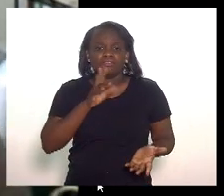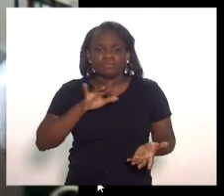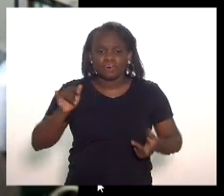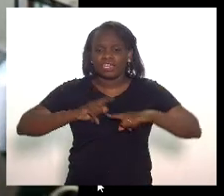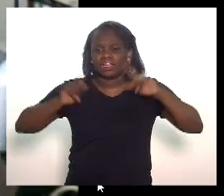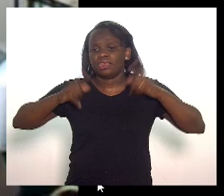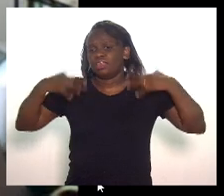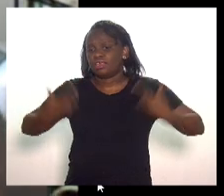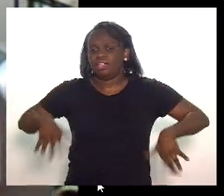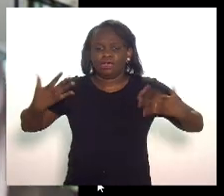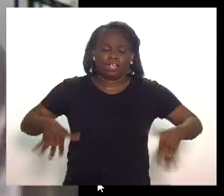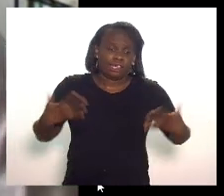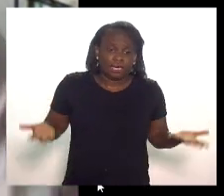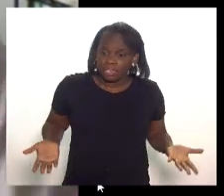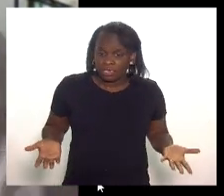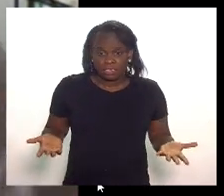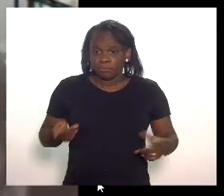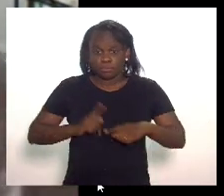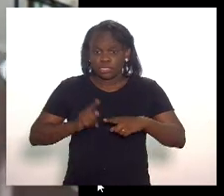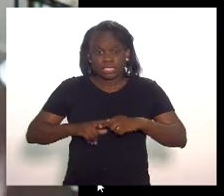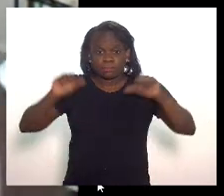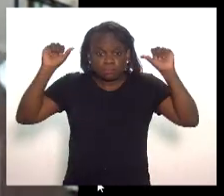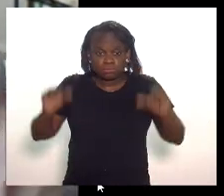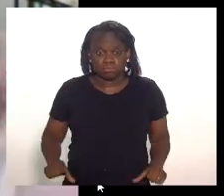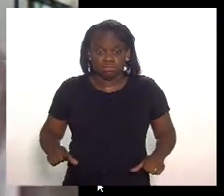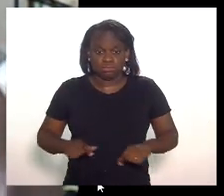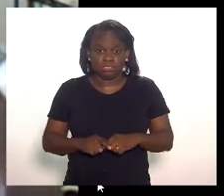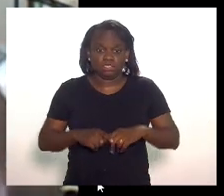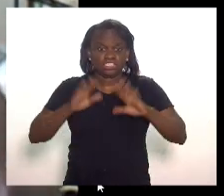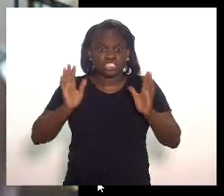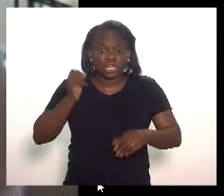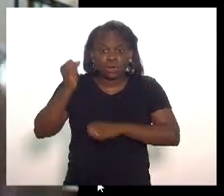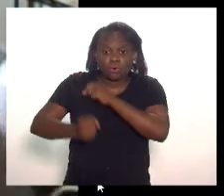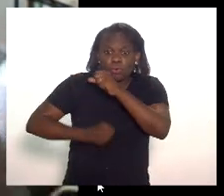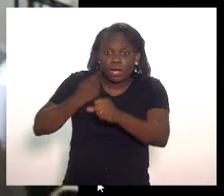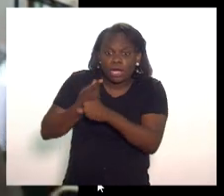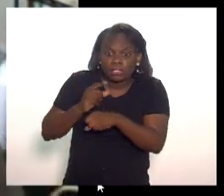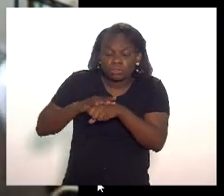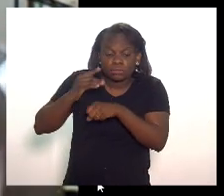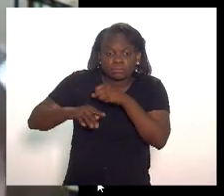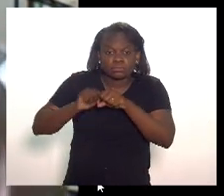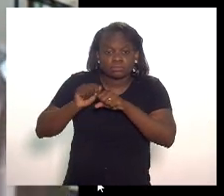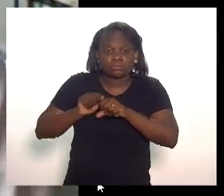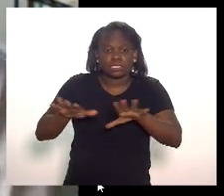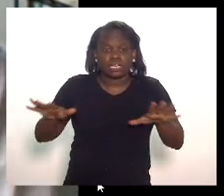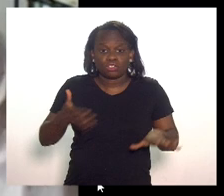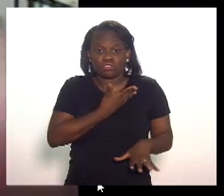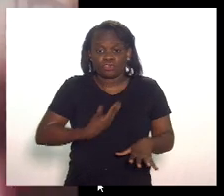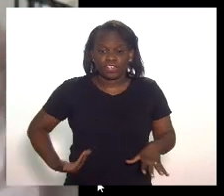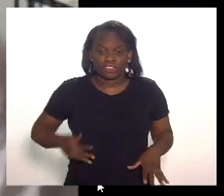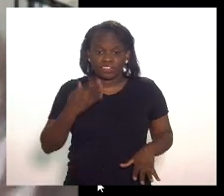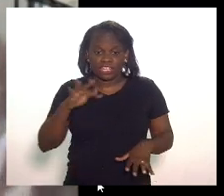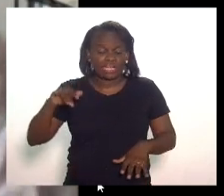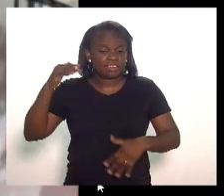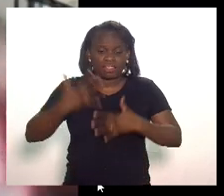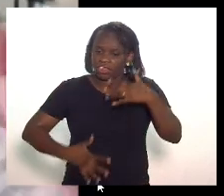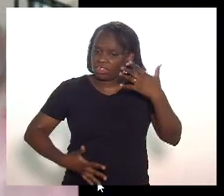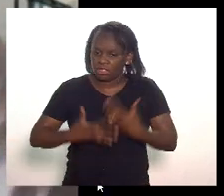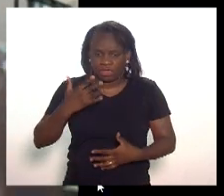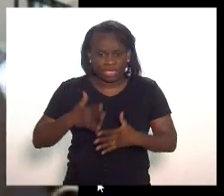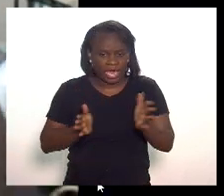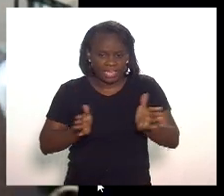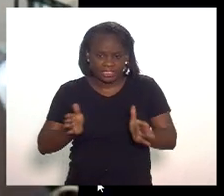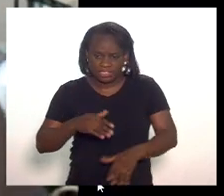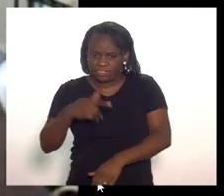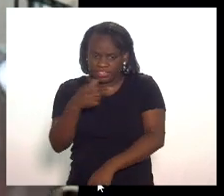desesperados porque a situação é muito crítica já é um ano de pandemia o governo federal fracassou no acesso à